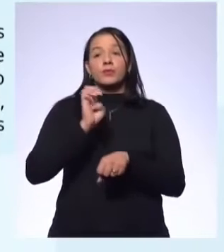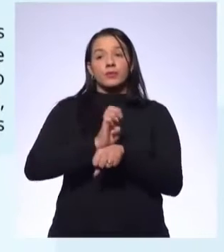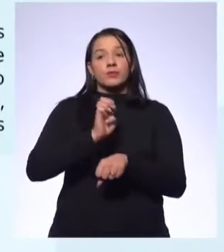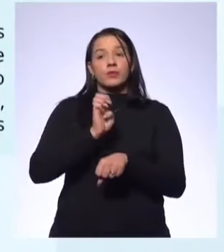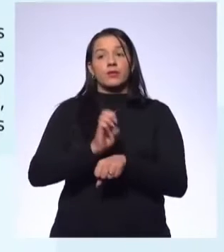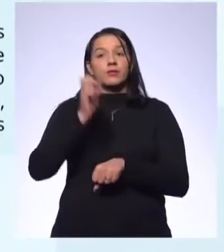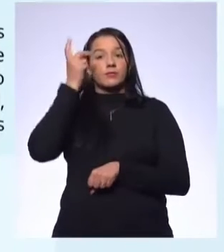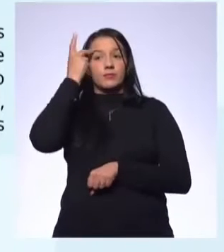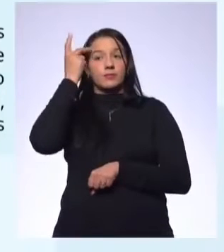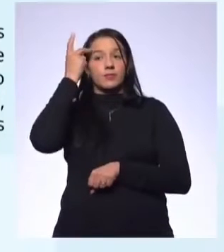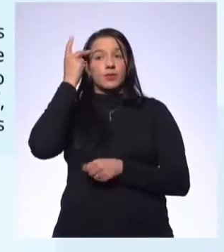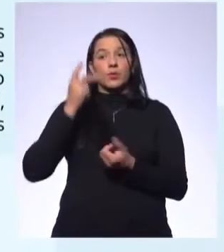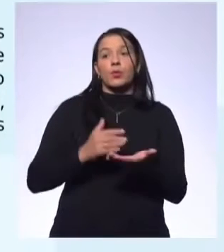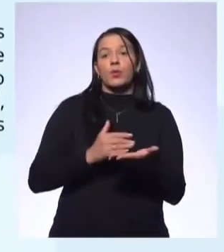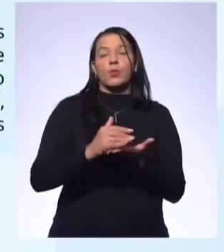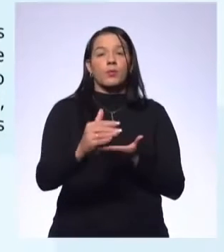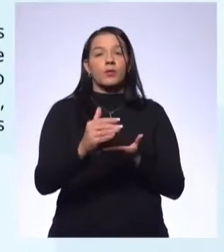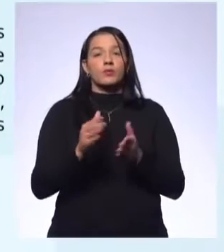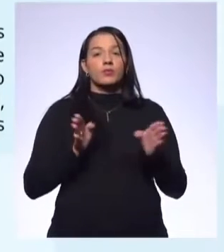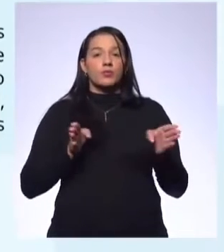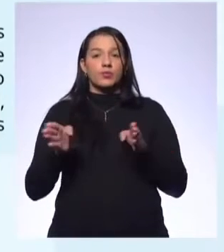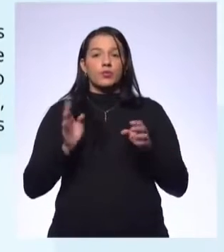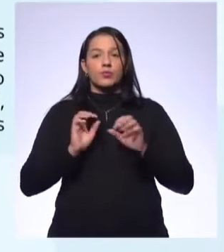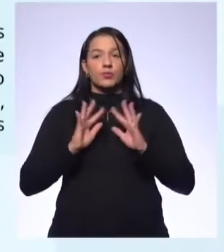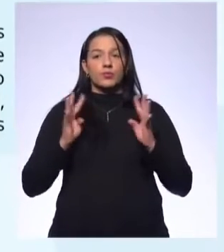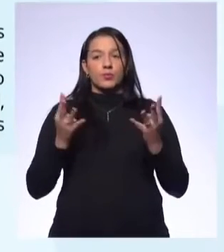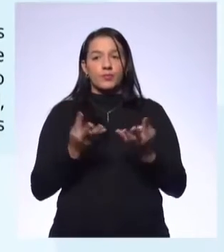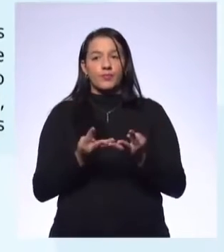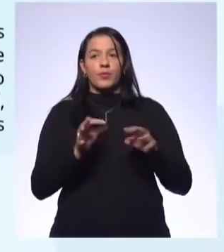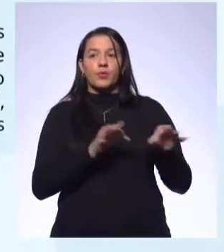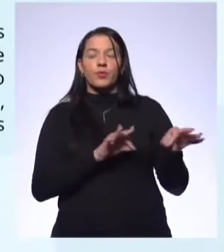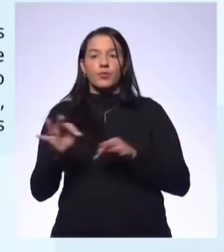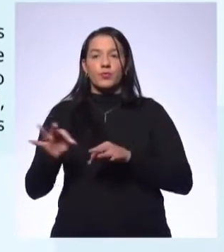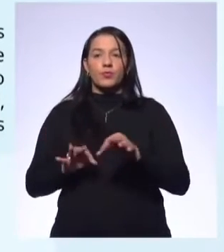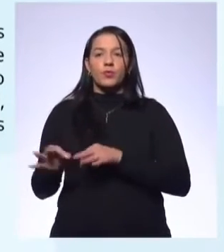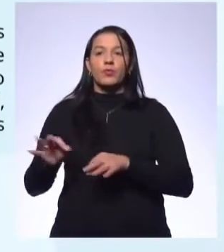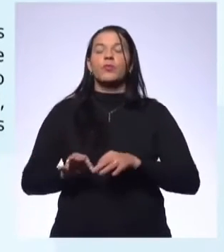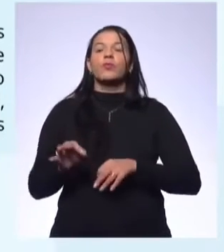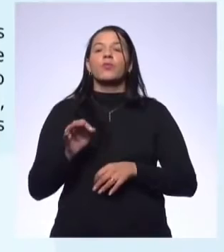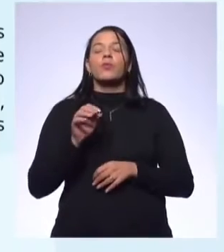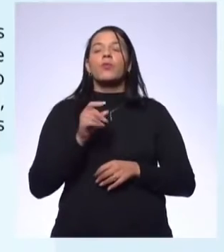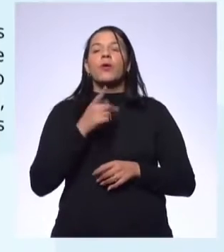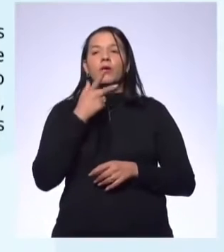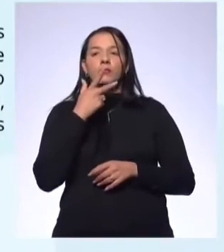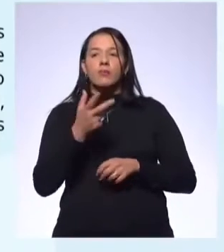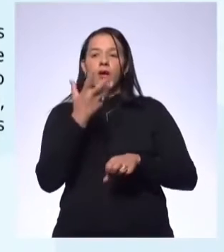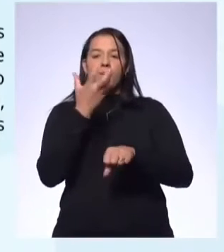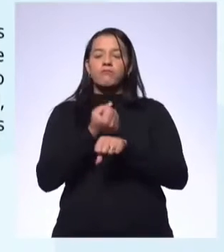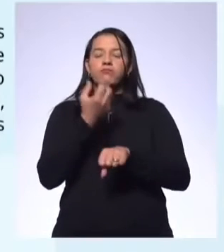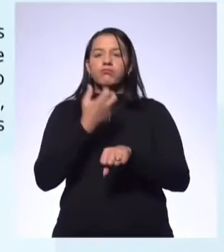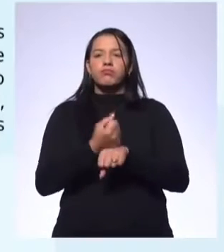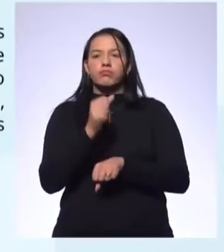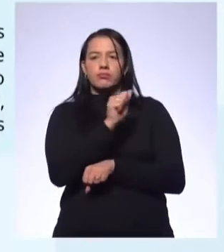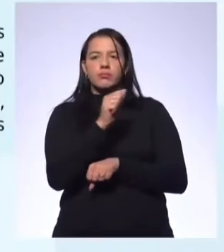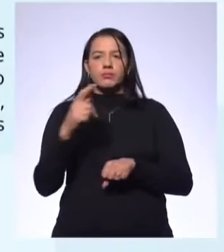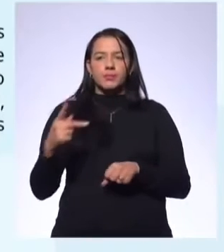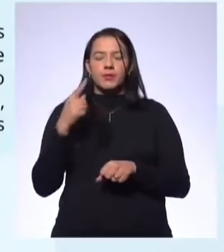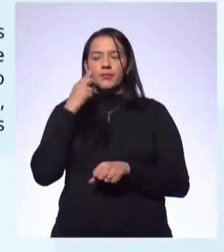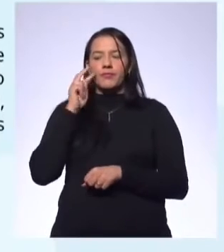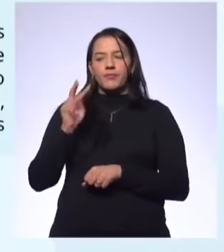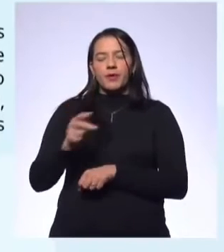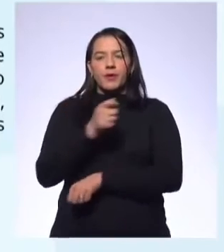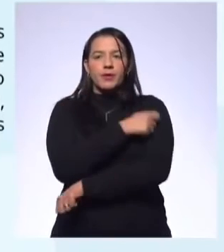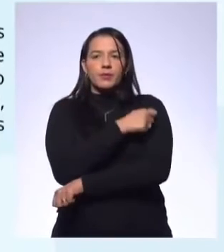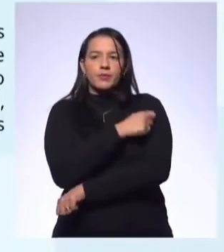Paulo, já no princípio do isolamento social, organizou uma ferramenta virtual a fim de atender tanto alunos quanto